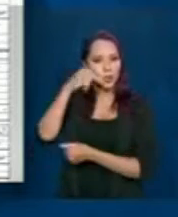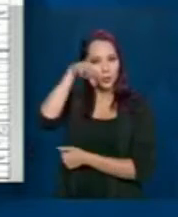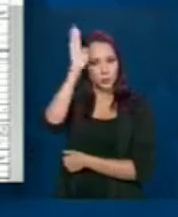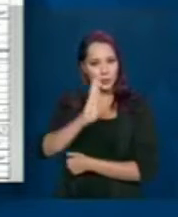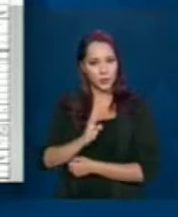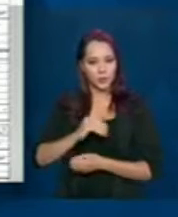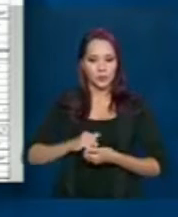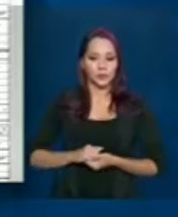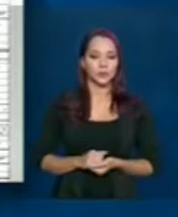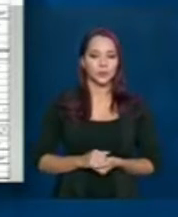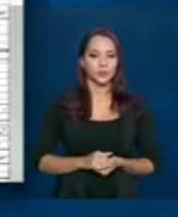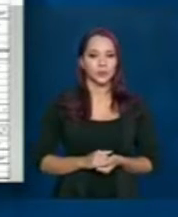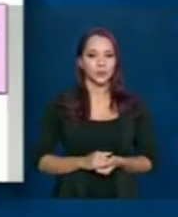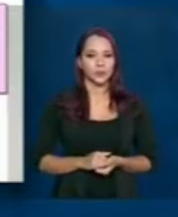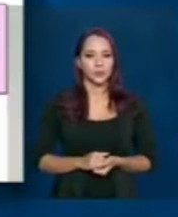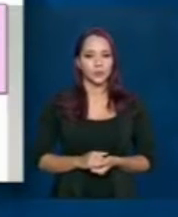Brasil.